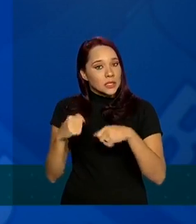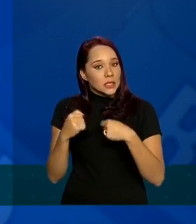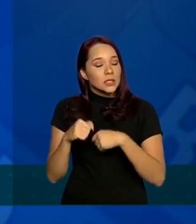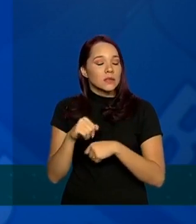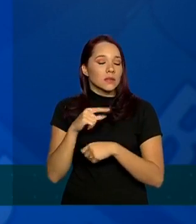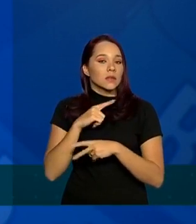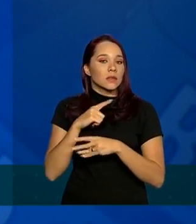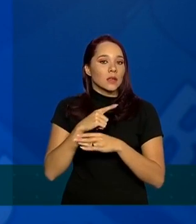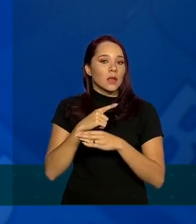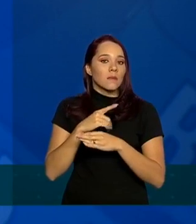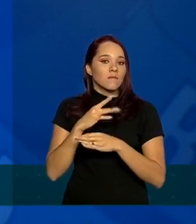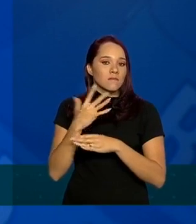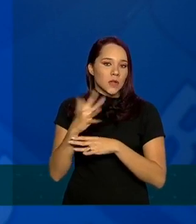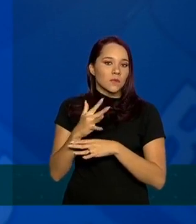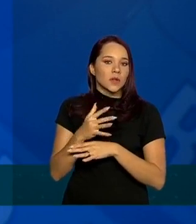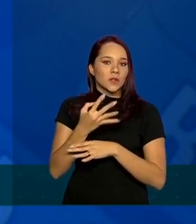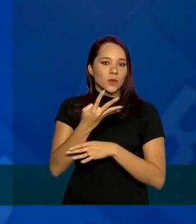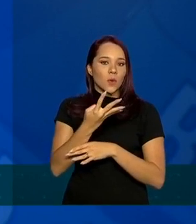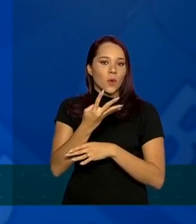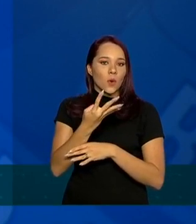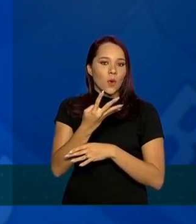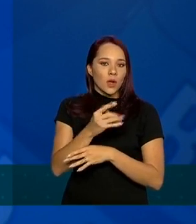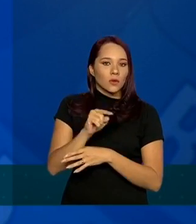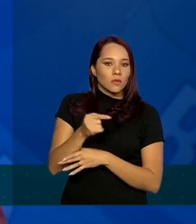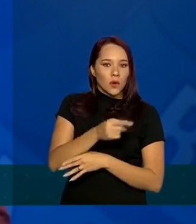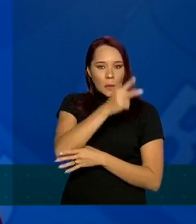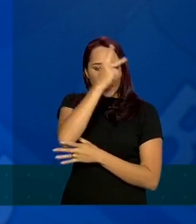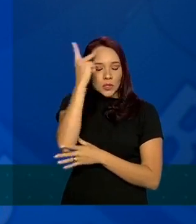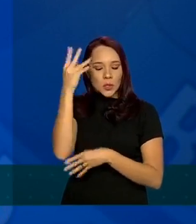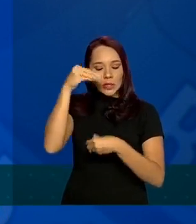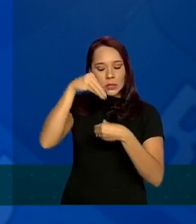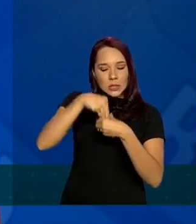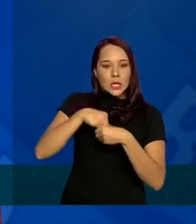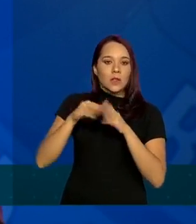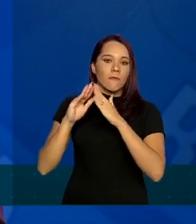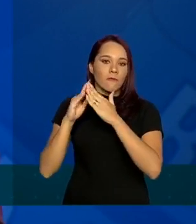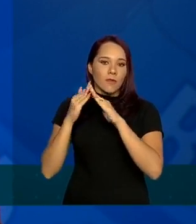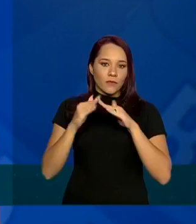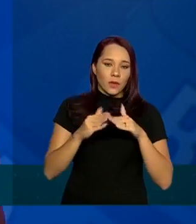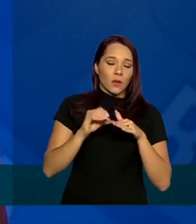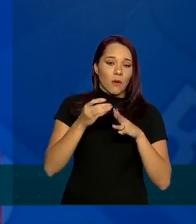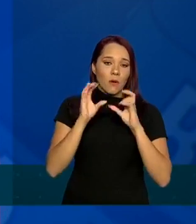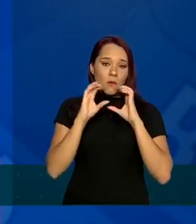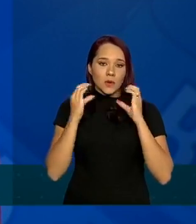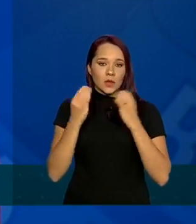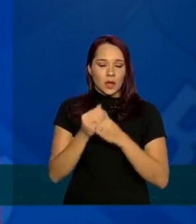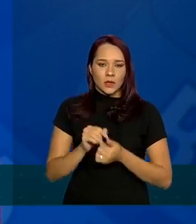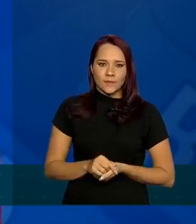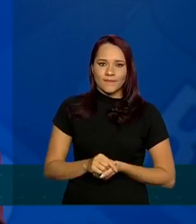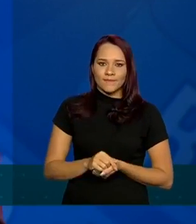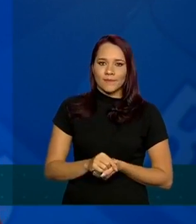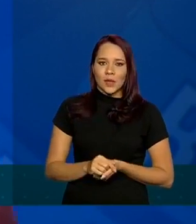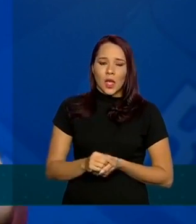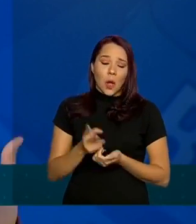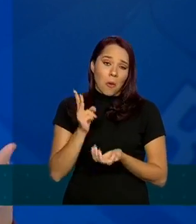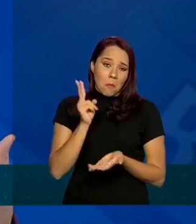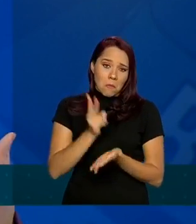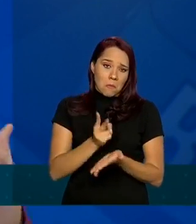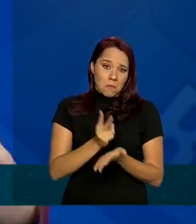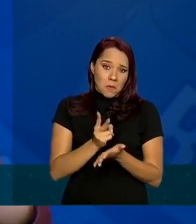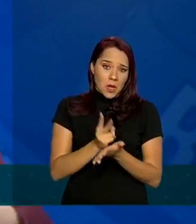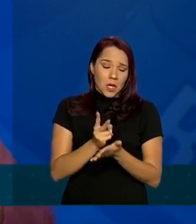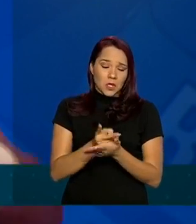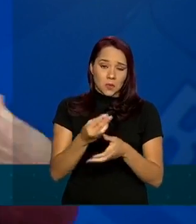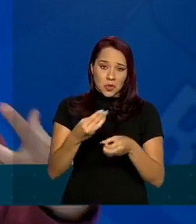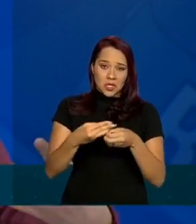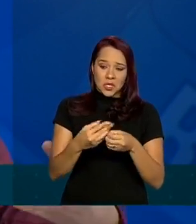ele precisa atender pelo menos 4 mil pessoas residentes em comunidades e favelas e outra coisa um mesmo município pode ter sim os dois